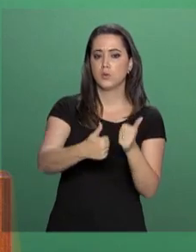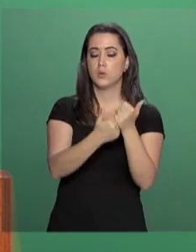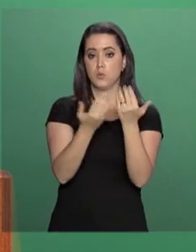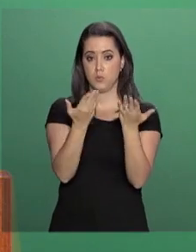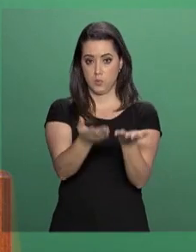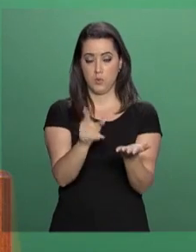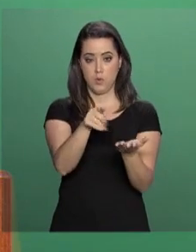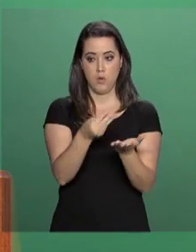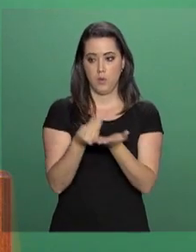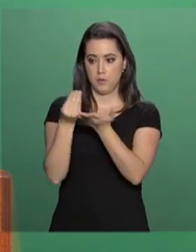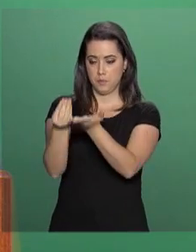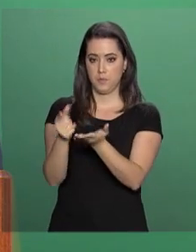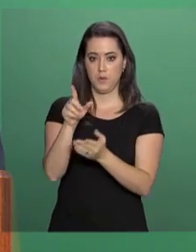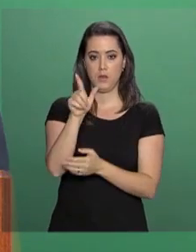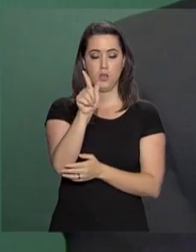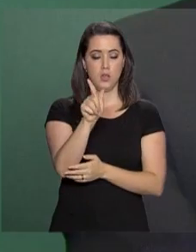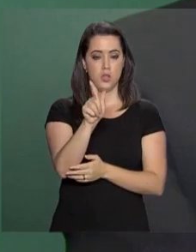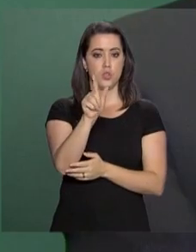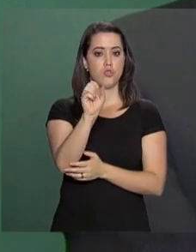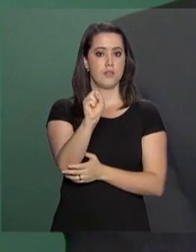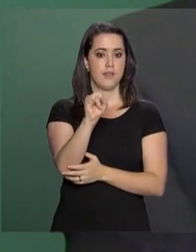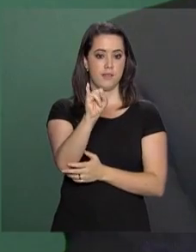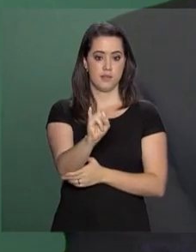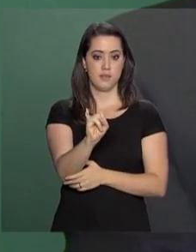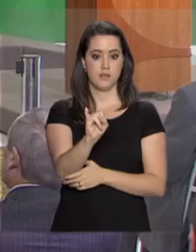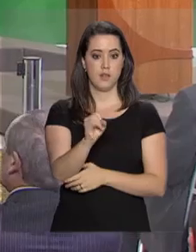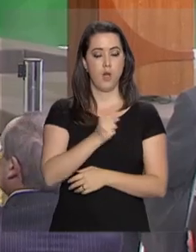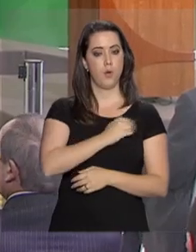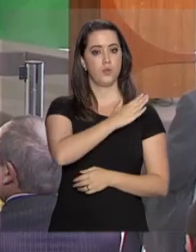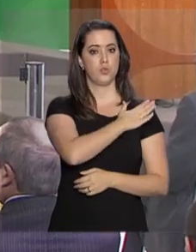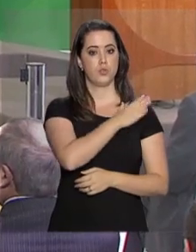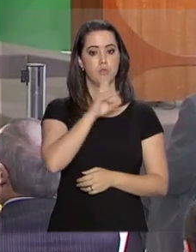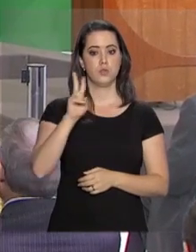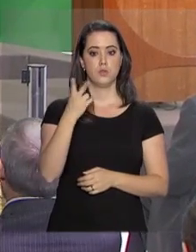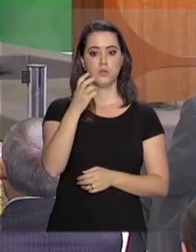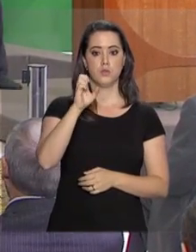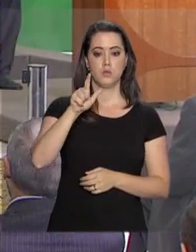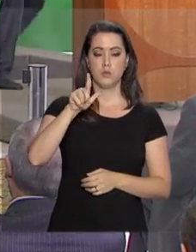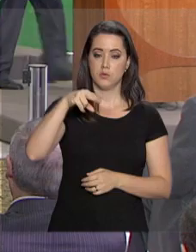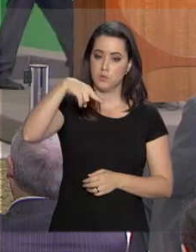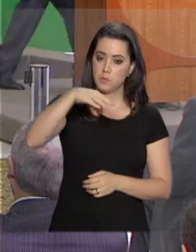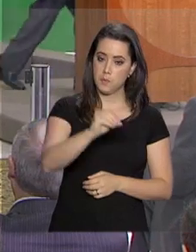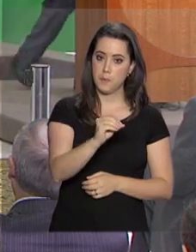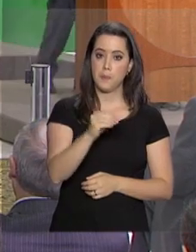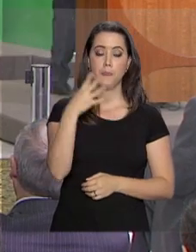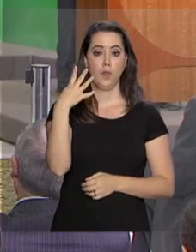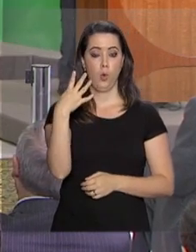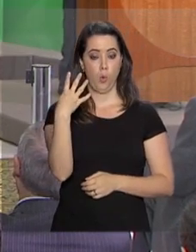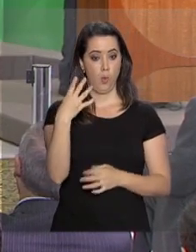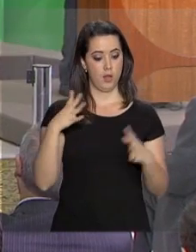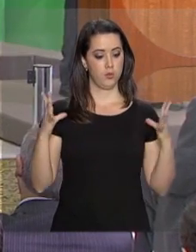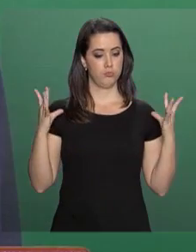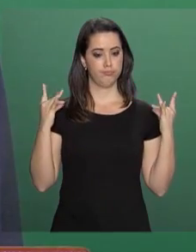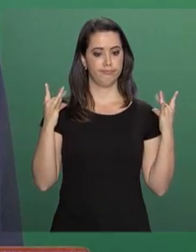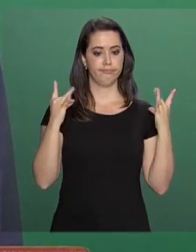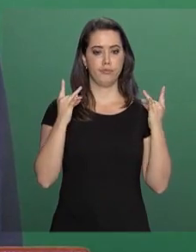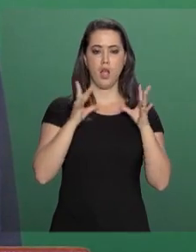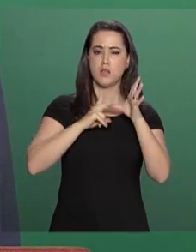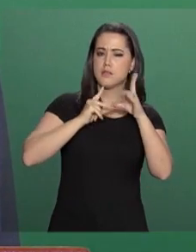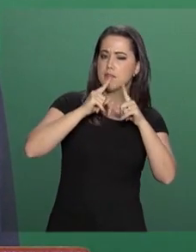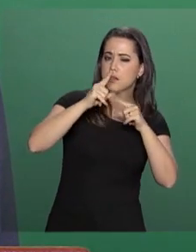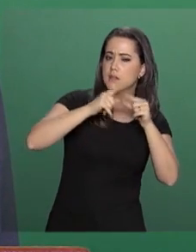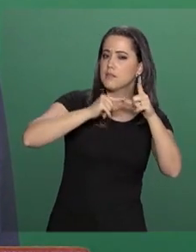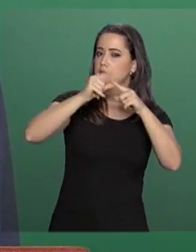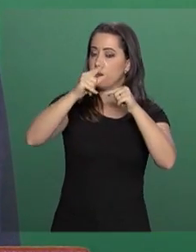entregar o comando do GSI ao general Heleno. General de quatro estrelas da Reserva do Exército Brasileiro, ele